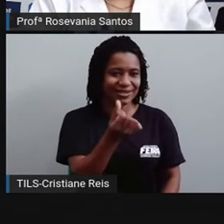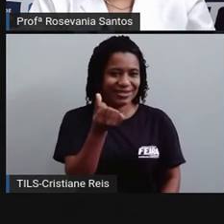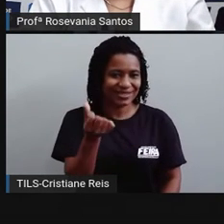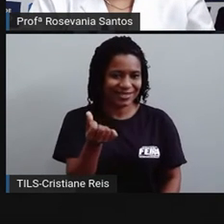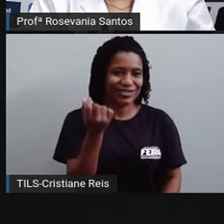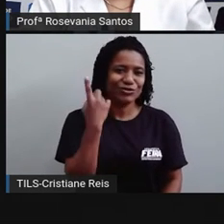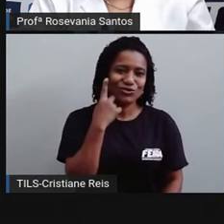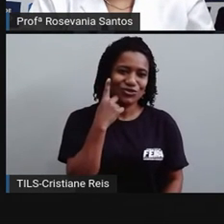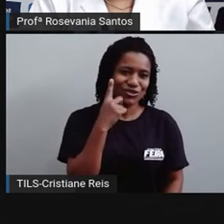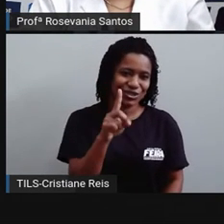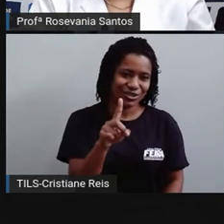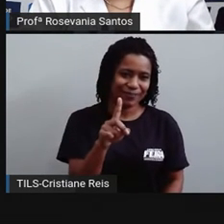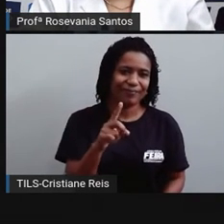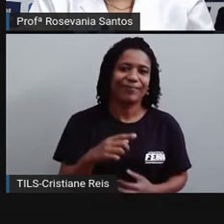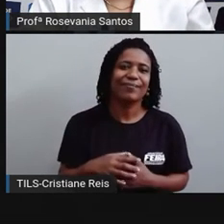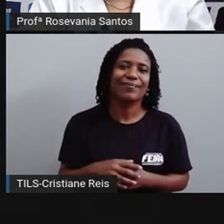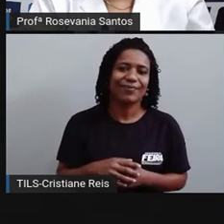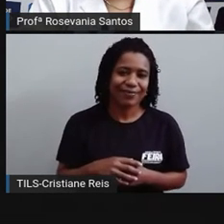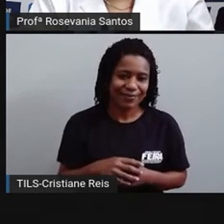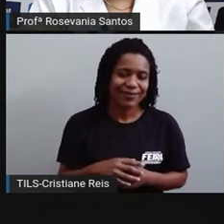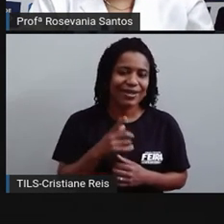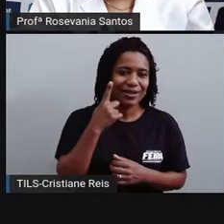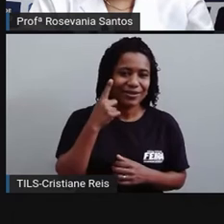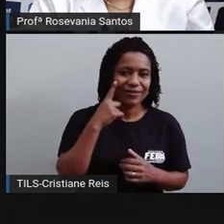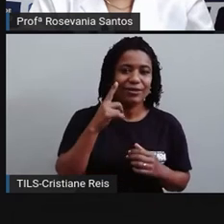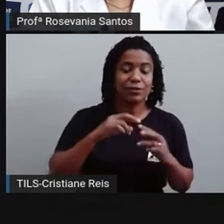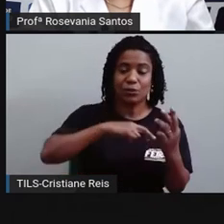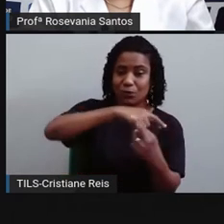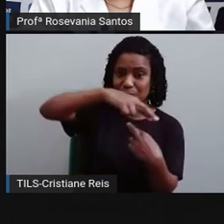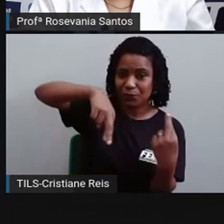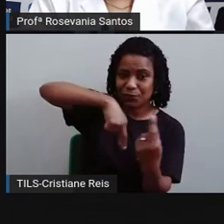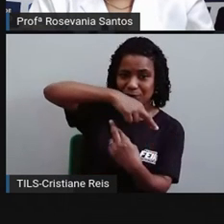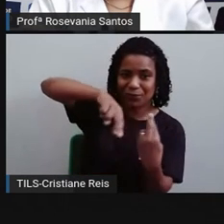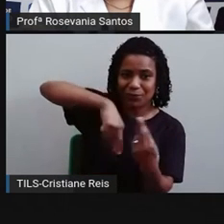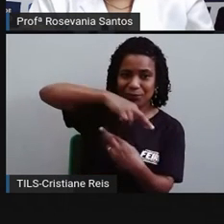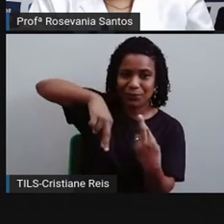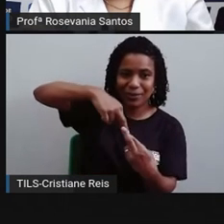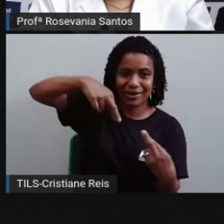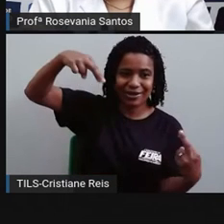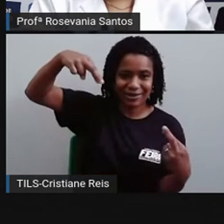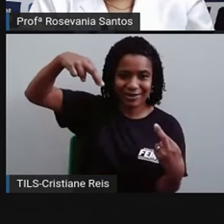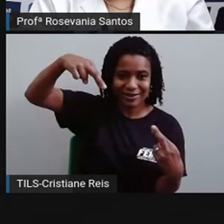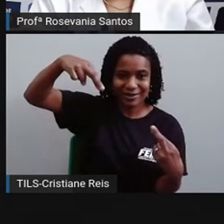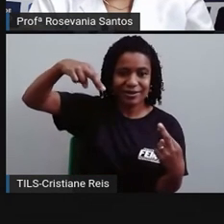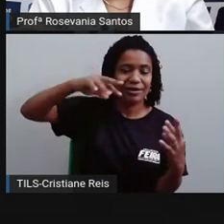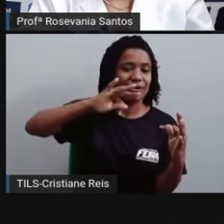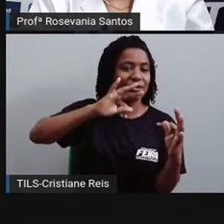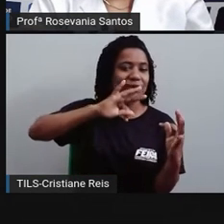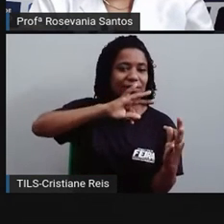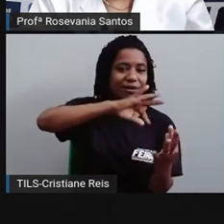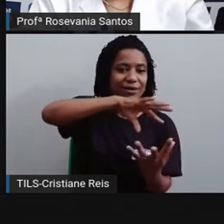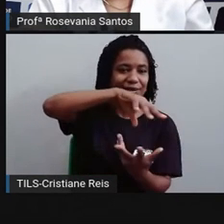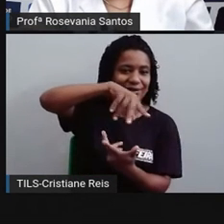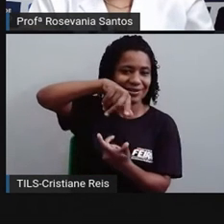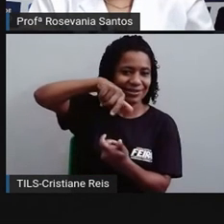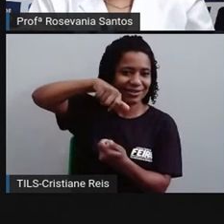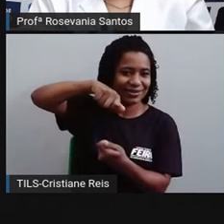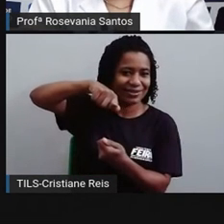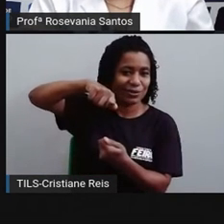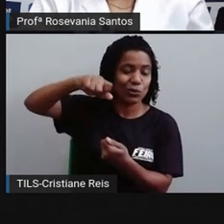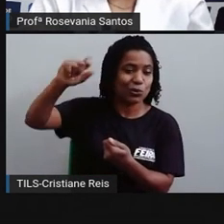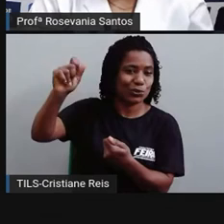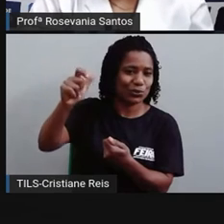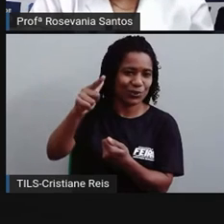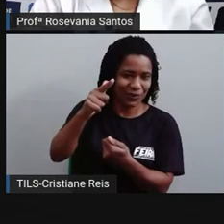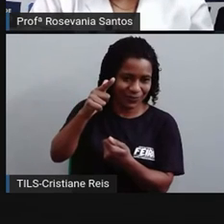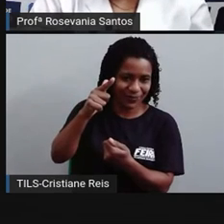Movimento de rotação, a Terra executa em torno do seu próprio eixo e o movimento de translação em torno do Sol. Aí